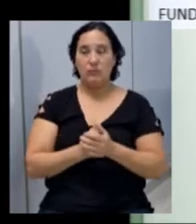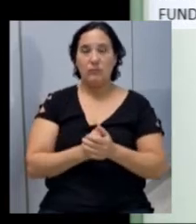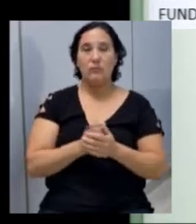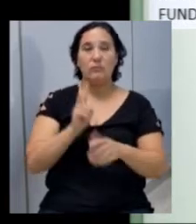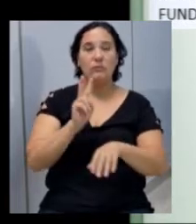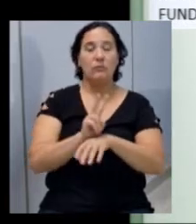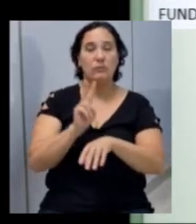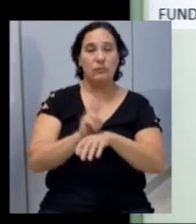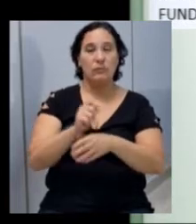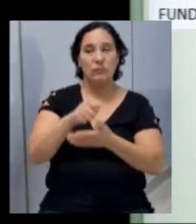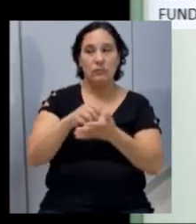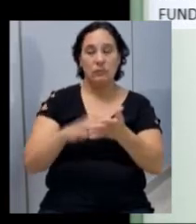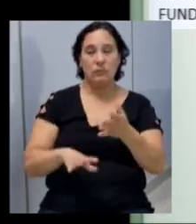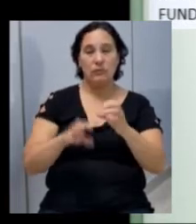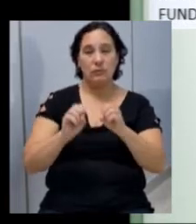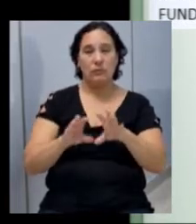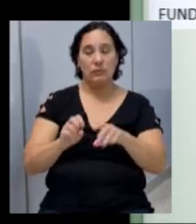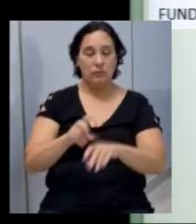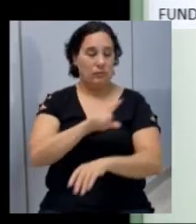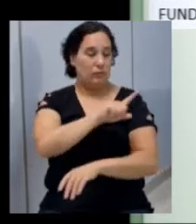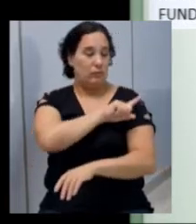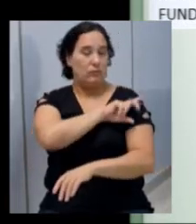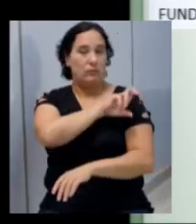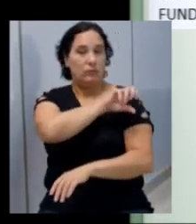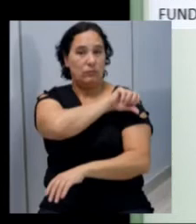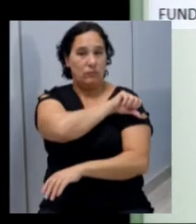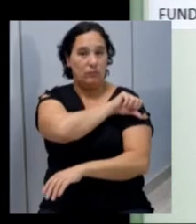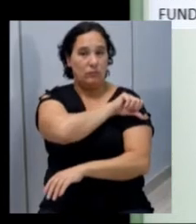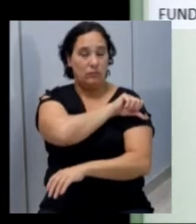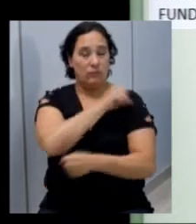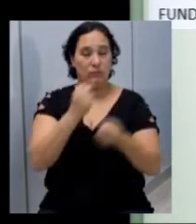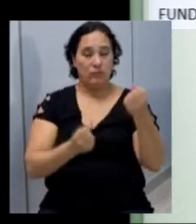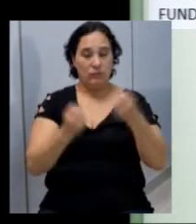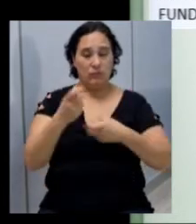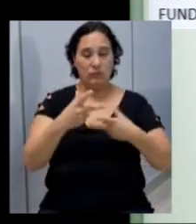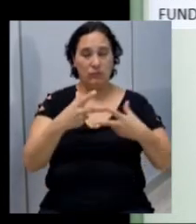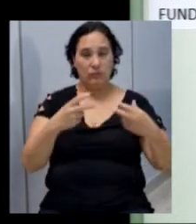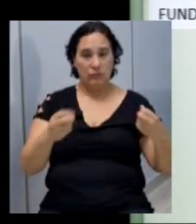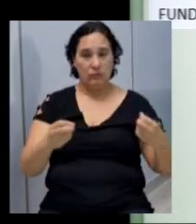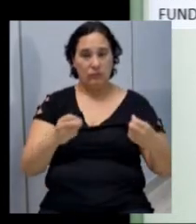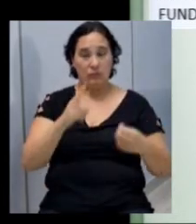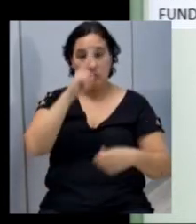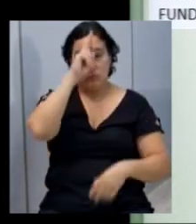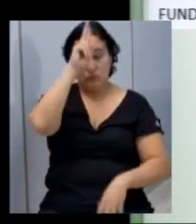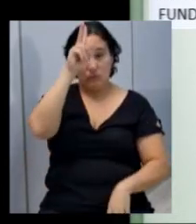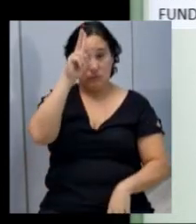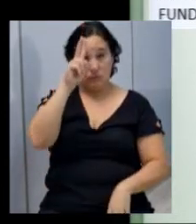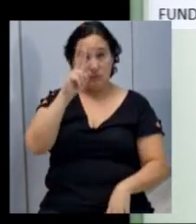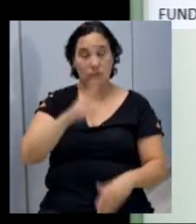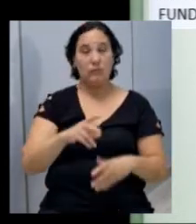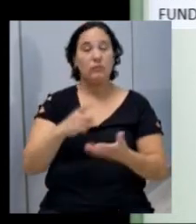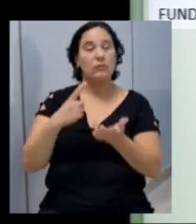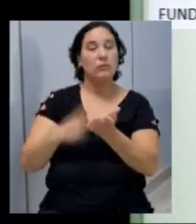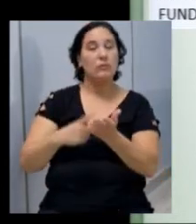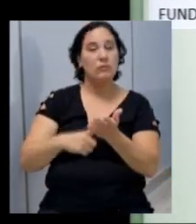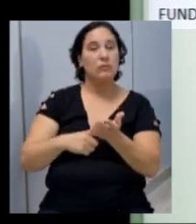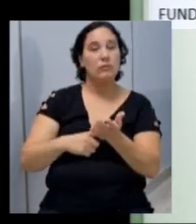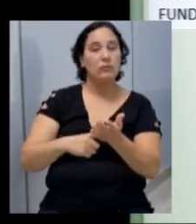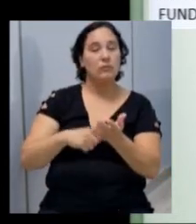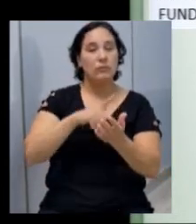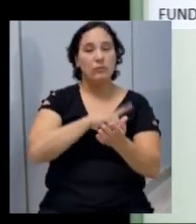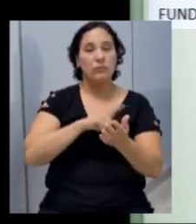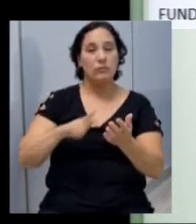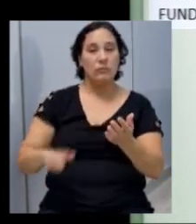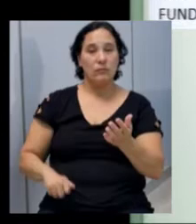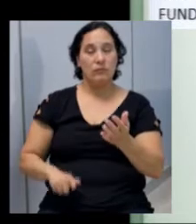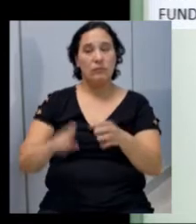manutenção das atividades do ensino fundamental, do transporte escolar do ensino médio por força do convênio mantido com o Governo do